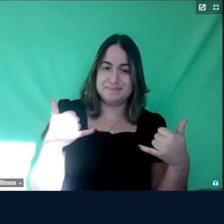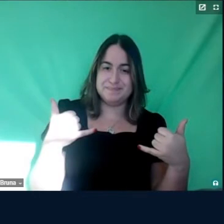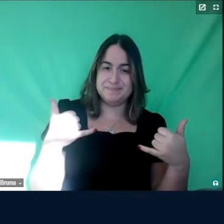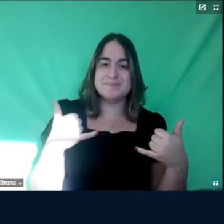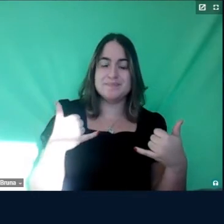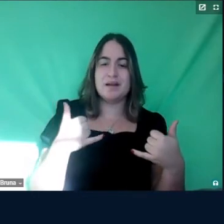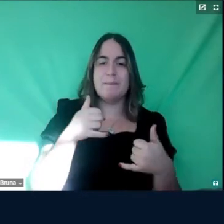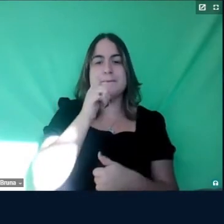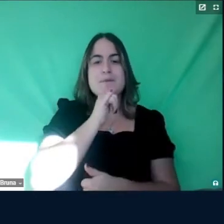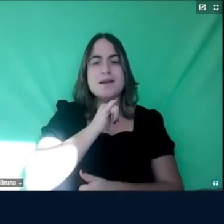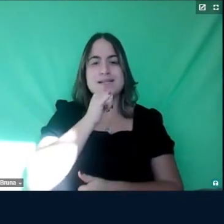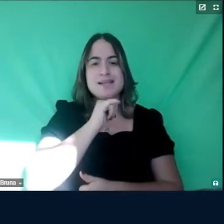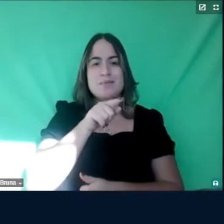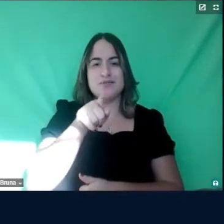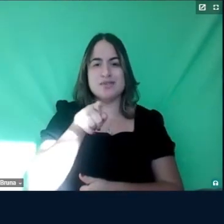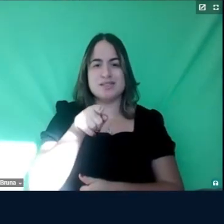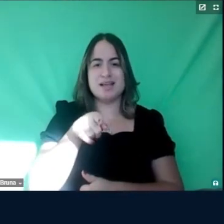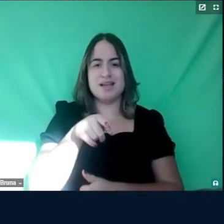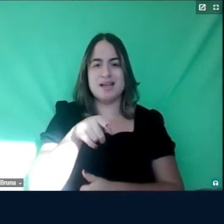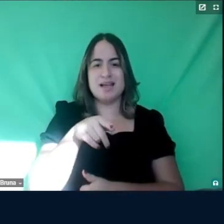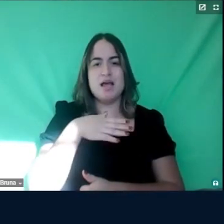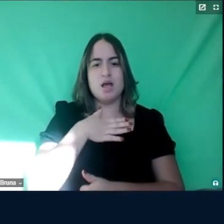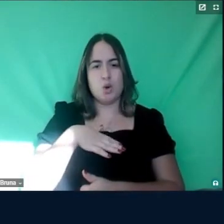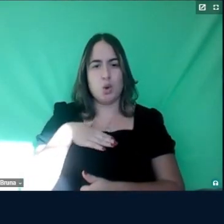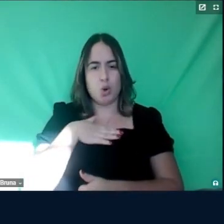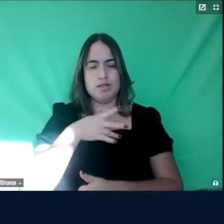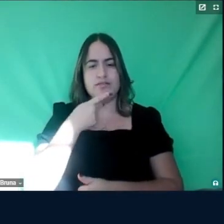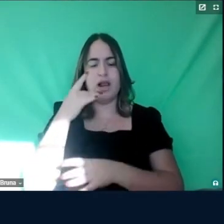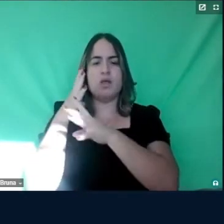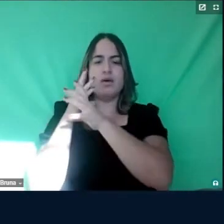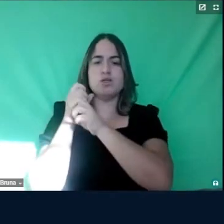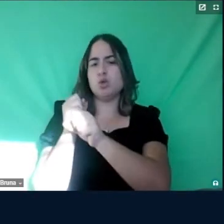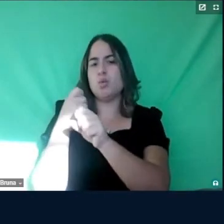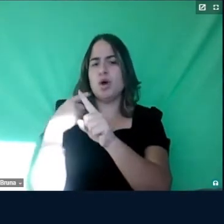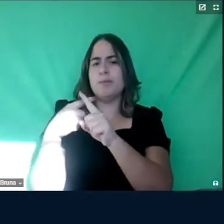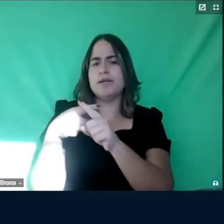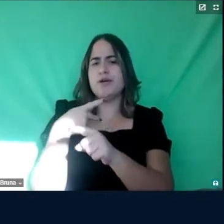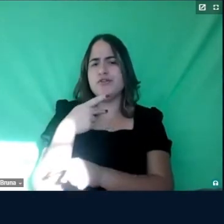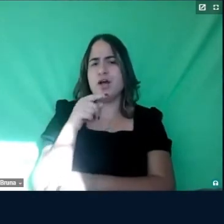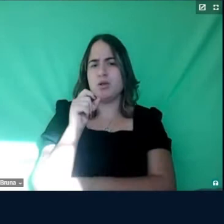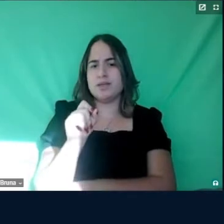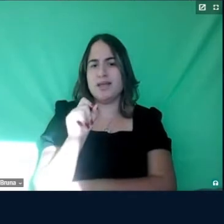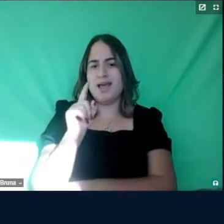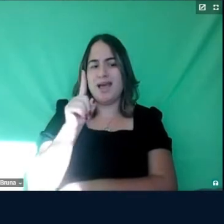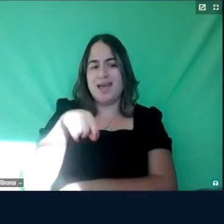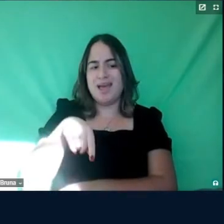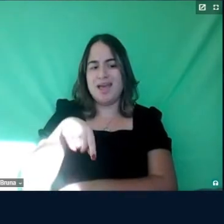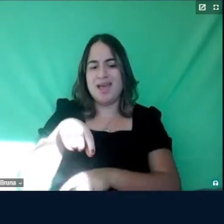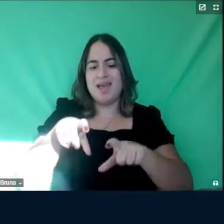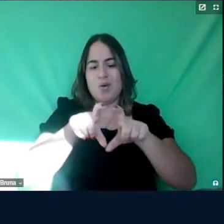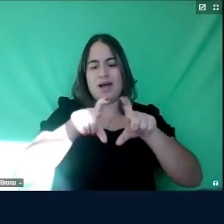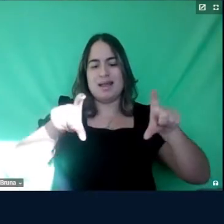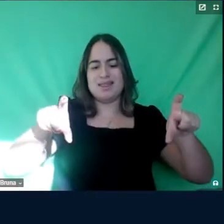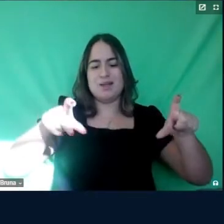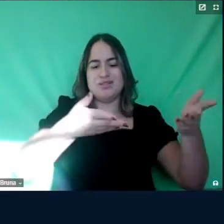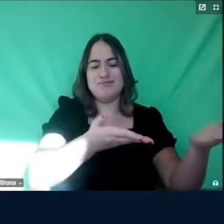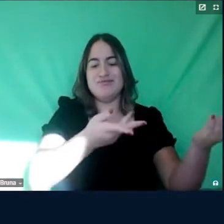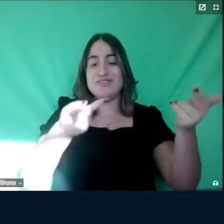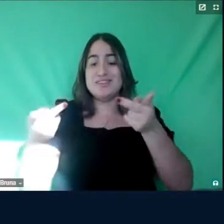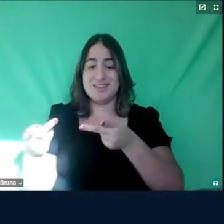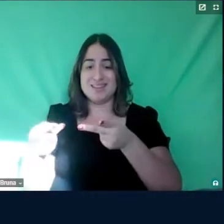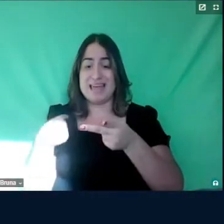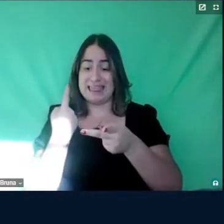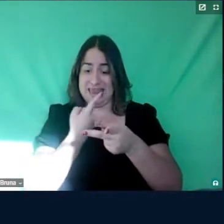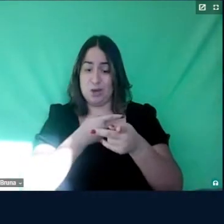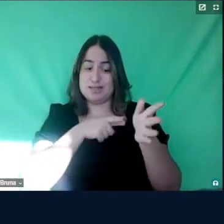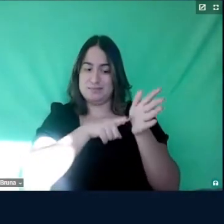por exemplo, quando você, eu gosto de falar do resumo, porque eu costumo dizer que ele é o cartão de visitas da nossa pesquisa, né,